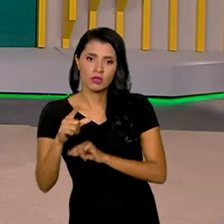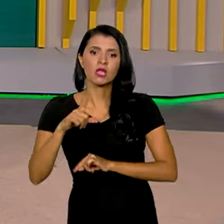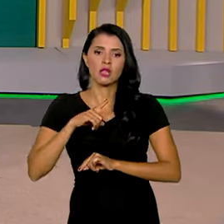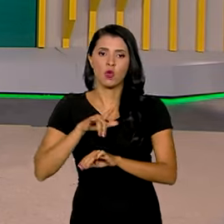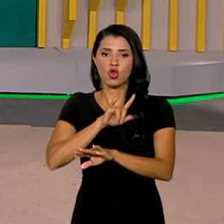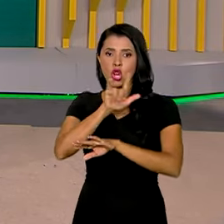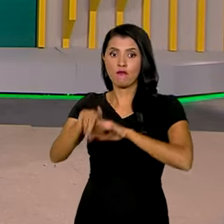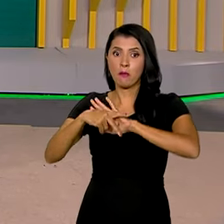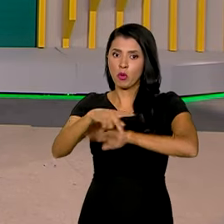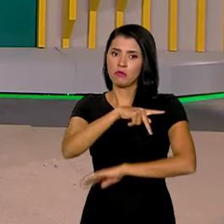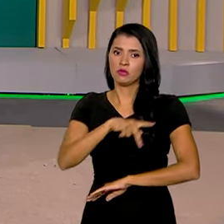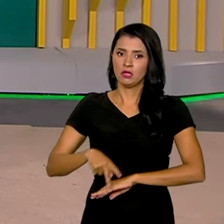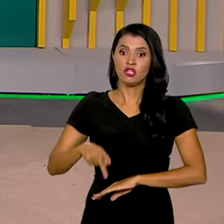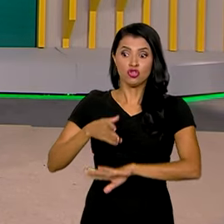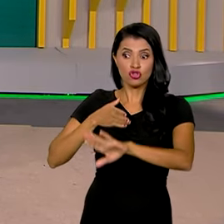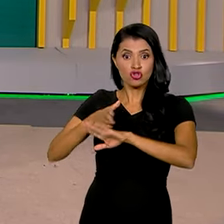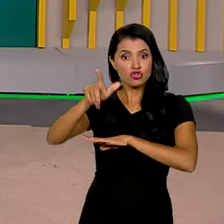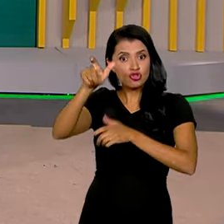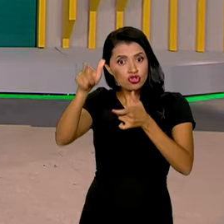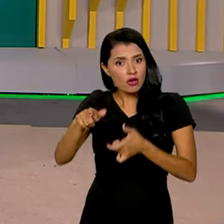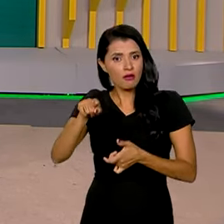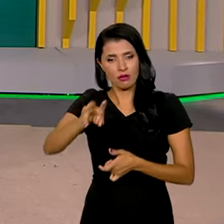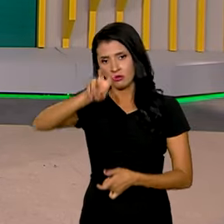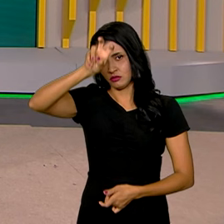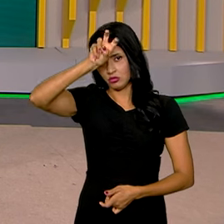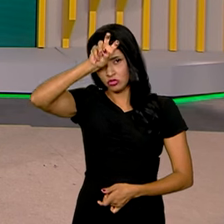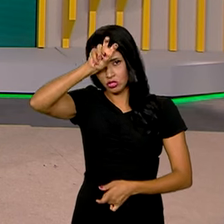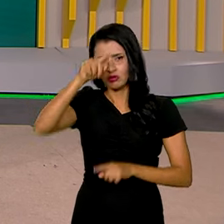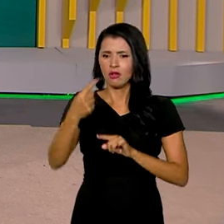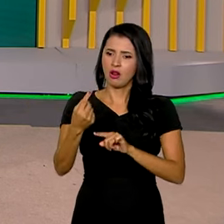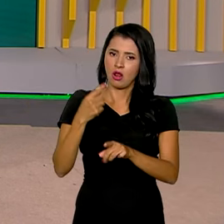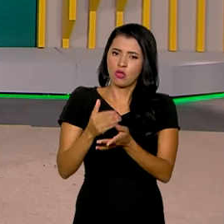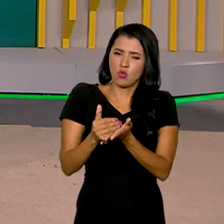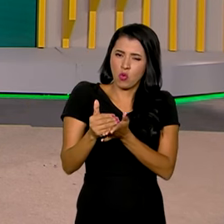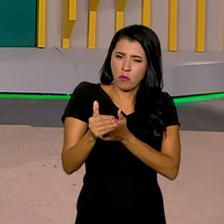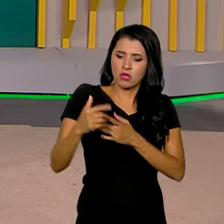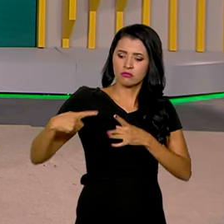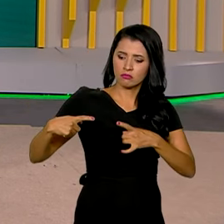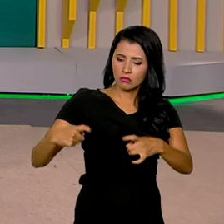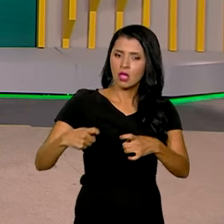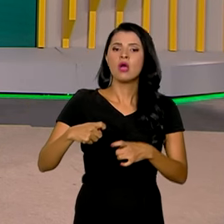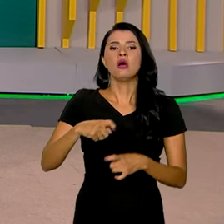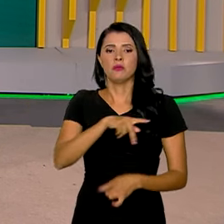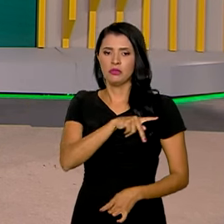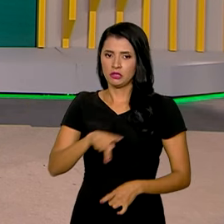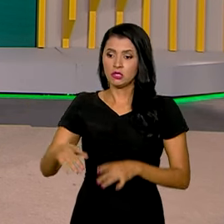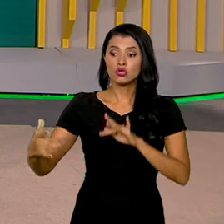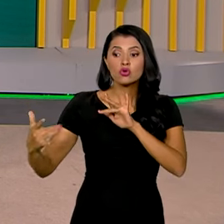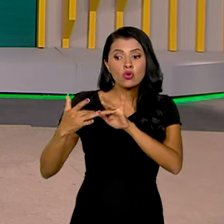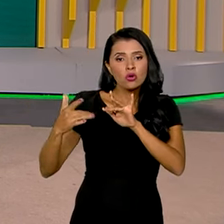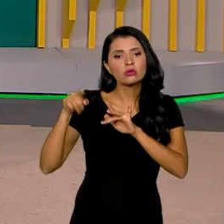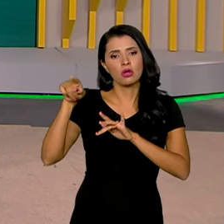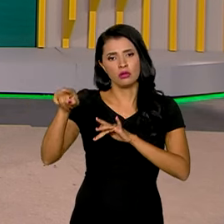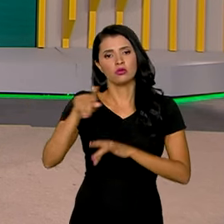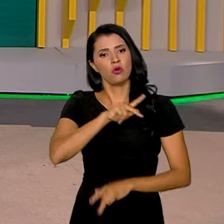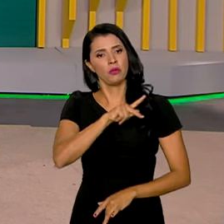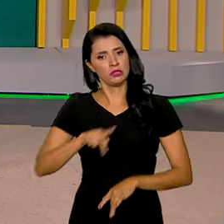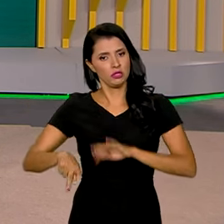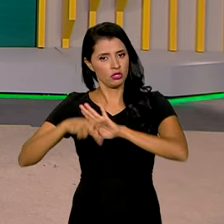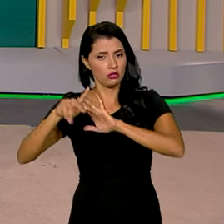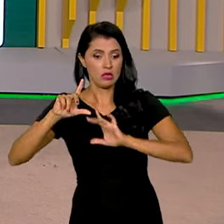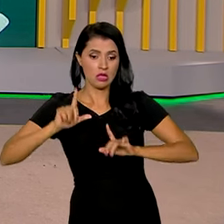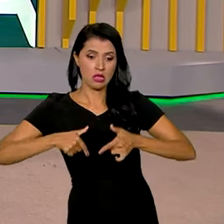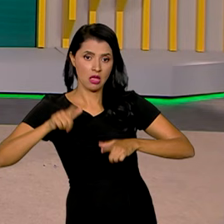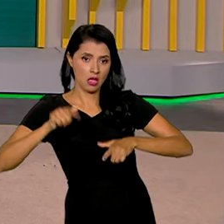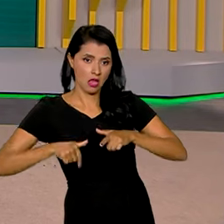presidencial que já está posicionada no Egito. Desde o início do conflito, o presidente Lula manteve contato com os presidentes de Israel,